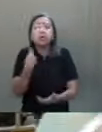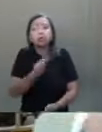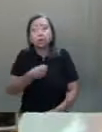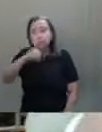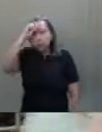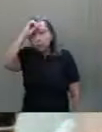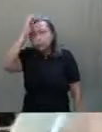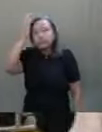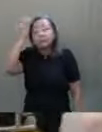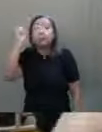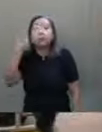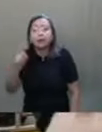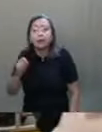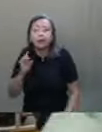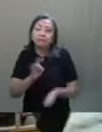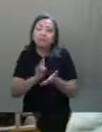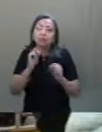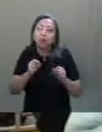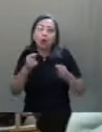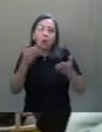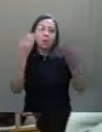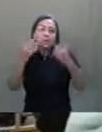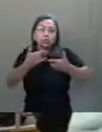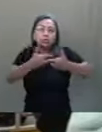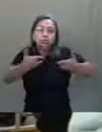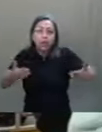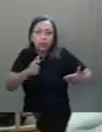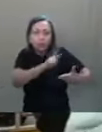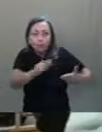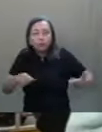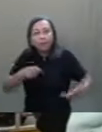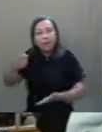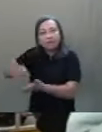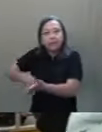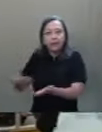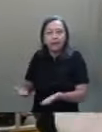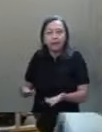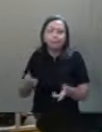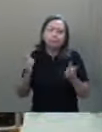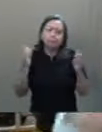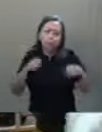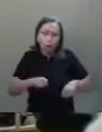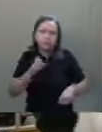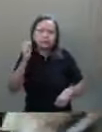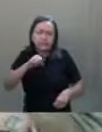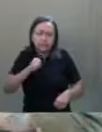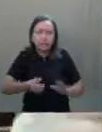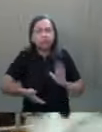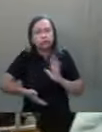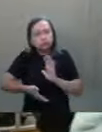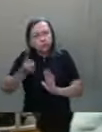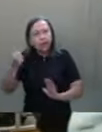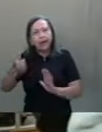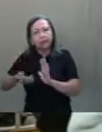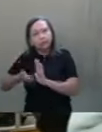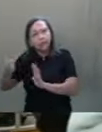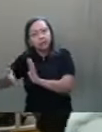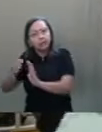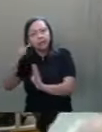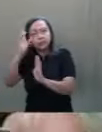Na verdade, é um cheque em branco, que poderá, sim, retirar direito dos trabalhadores,